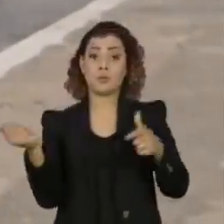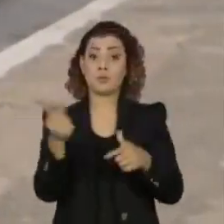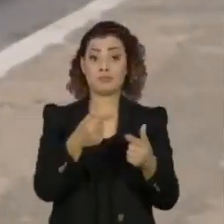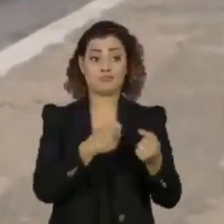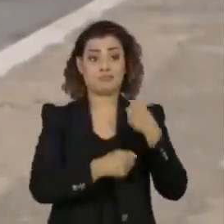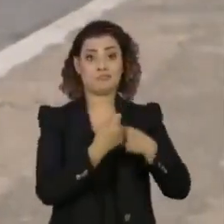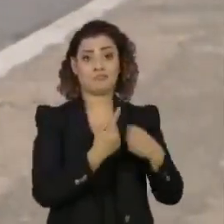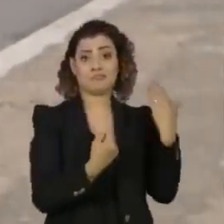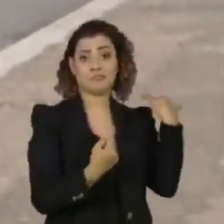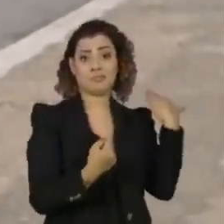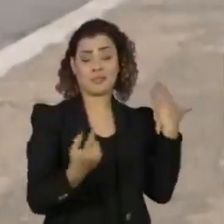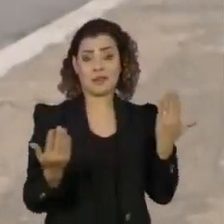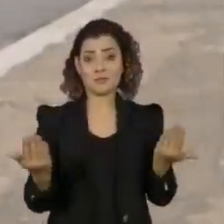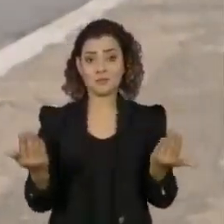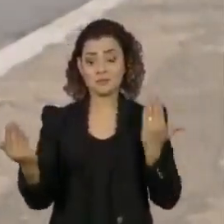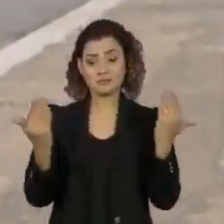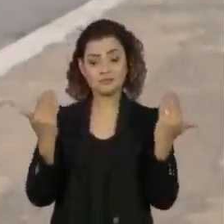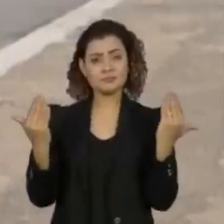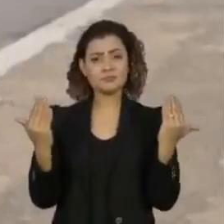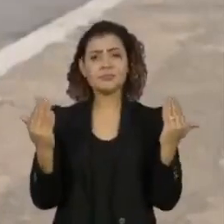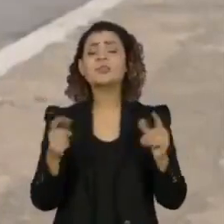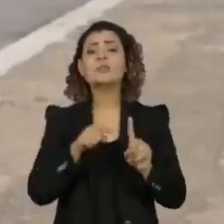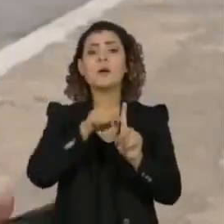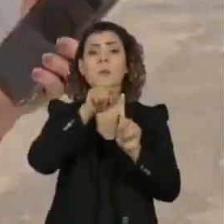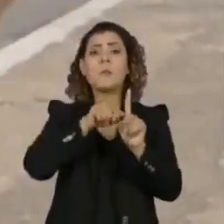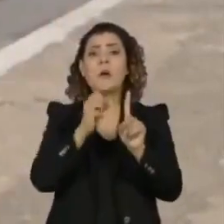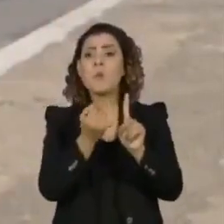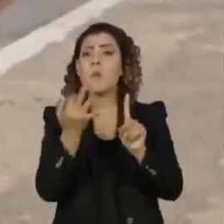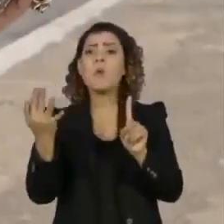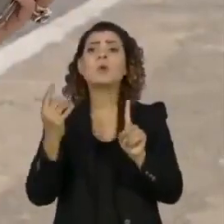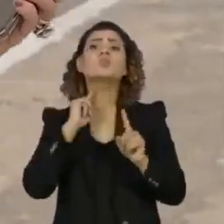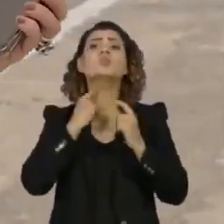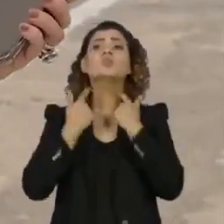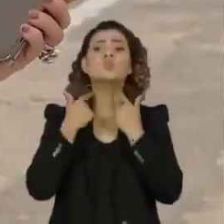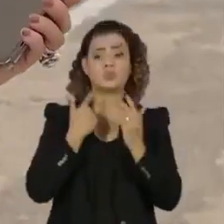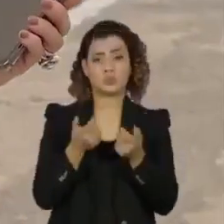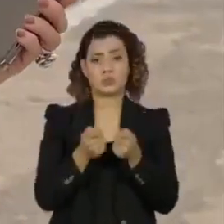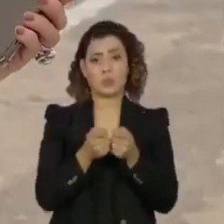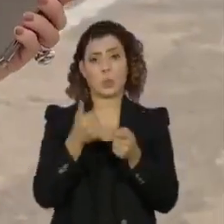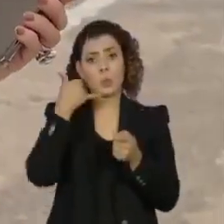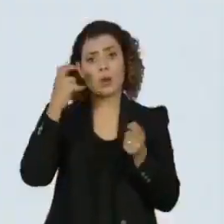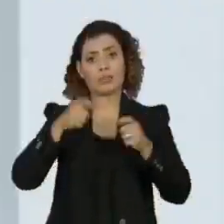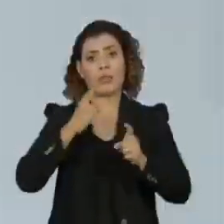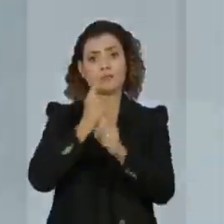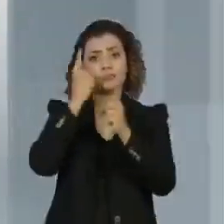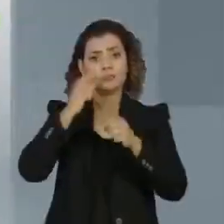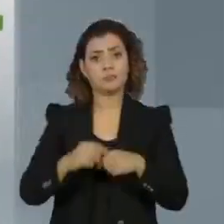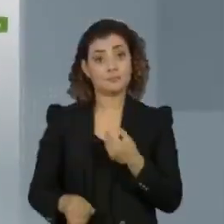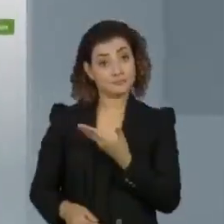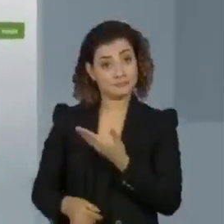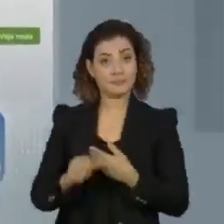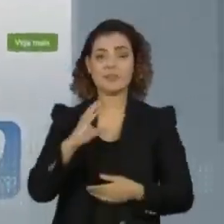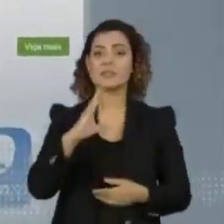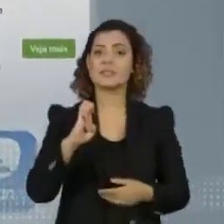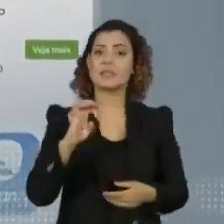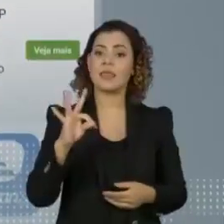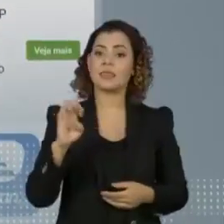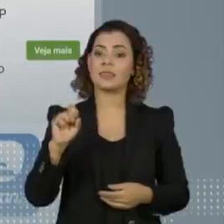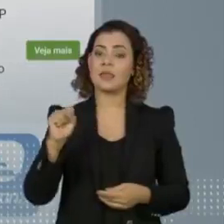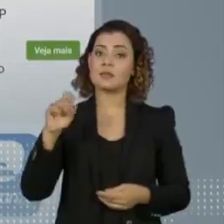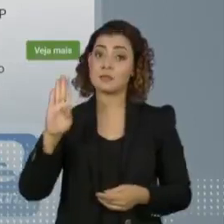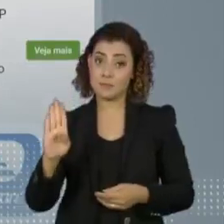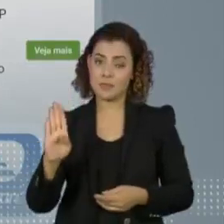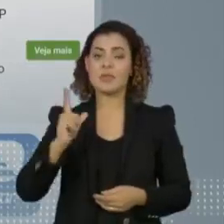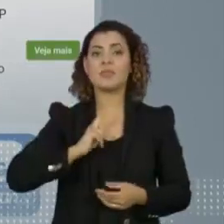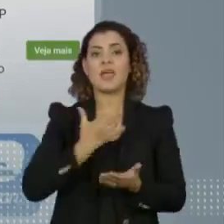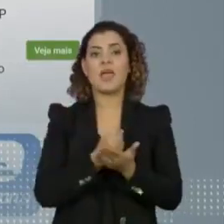E dá pra verificar os índices de poluição de casa, apenas com o celular. A CETESB tem um aplicativo